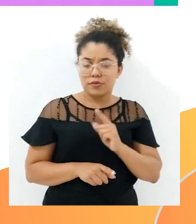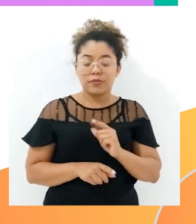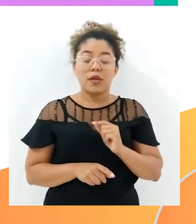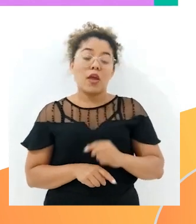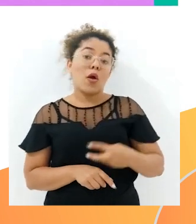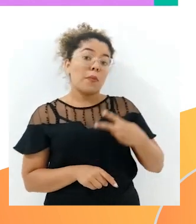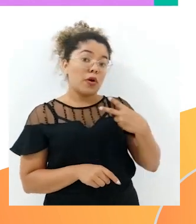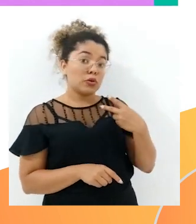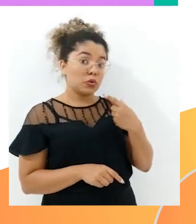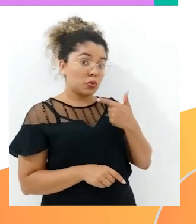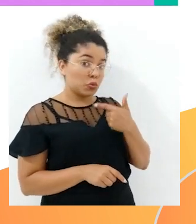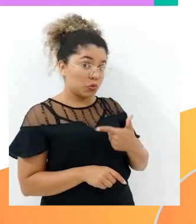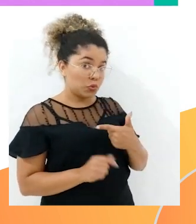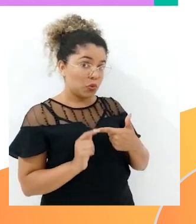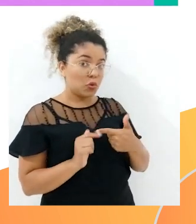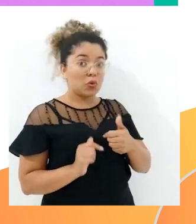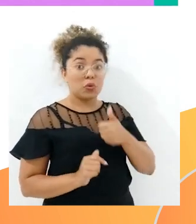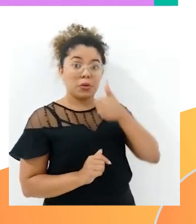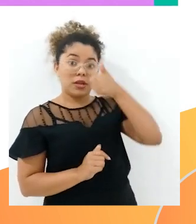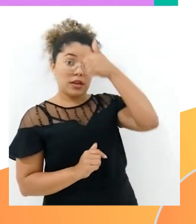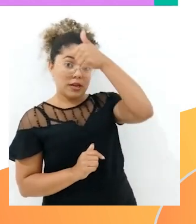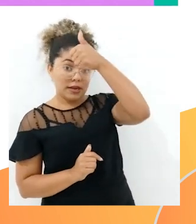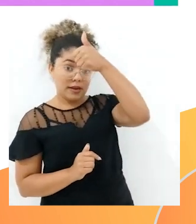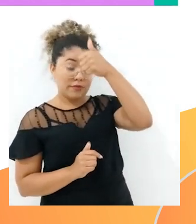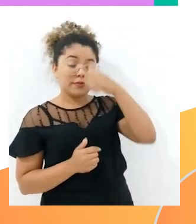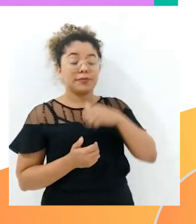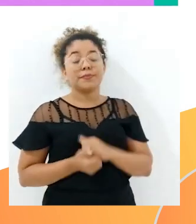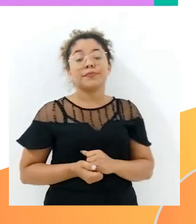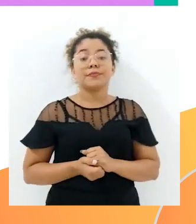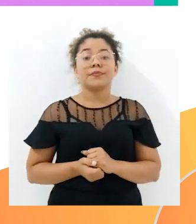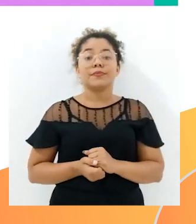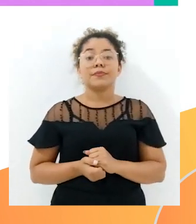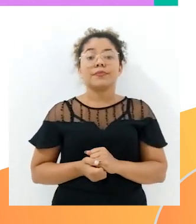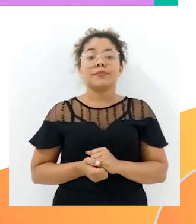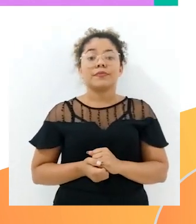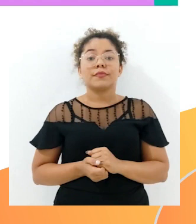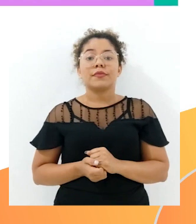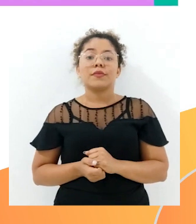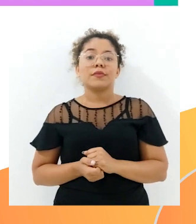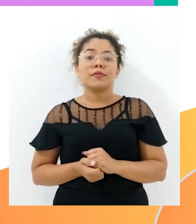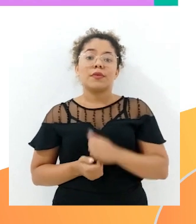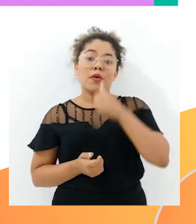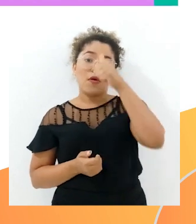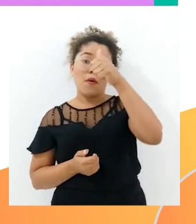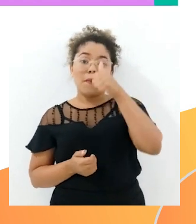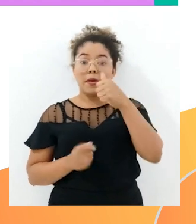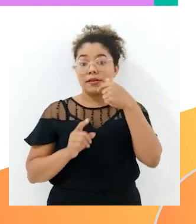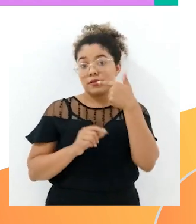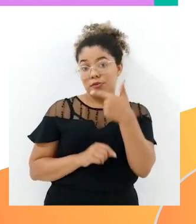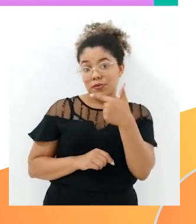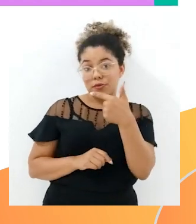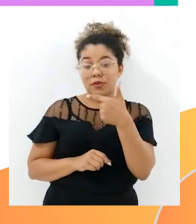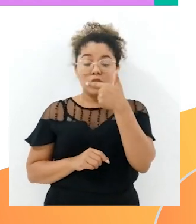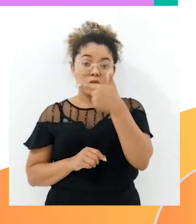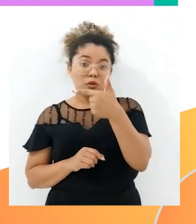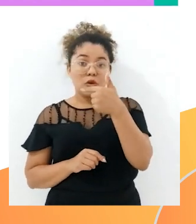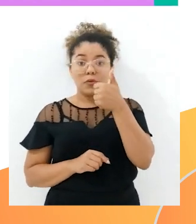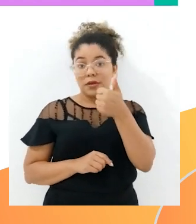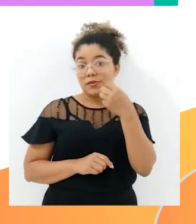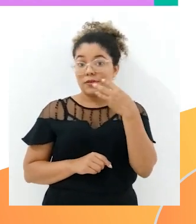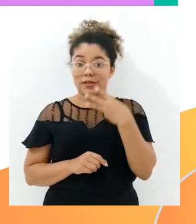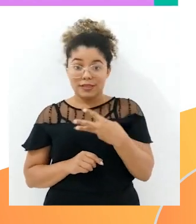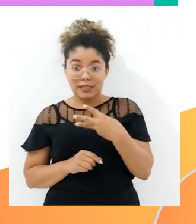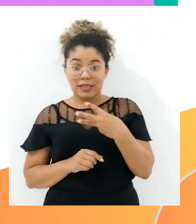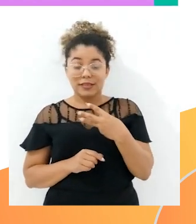eu coloco o primeiro e levo o segundo para a próxima ordem. E aqui eu tenho 1 mais 1, 2, 2 mais 1,